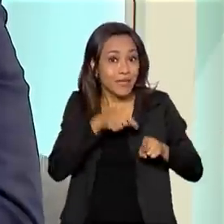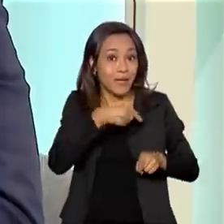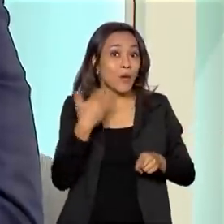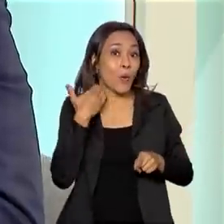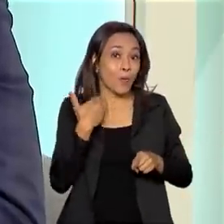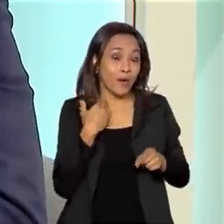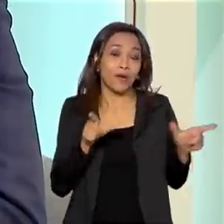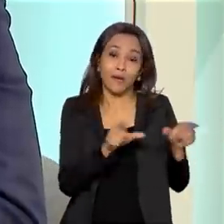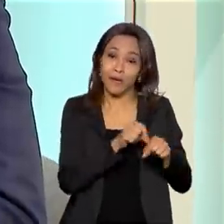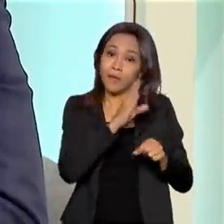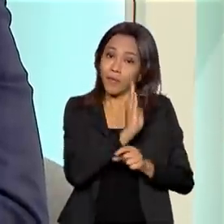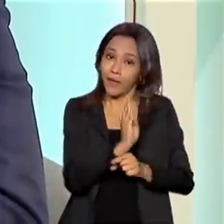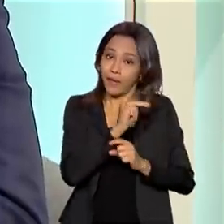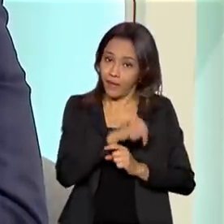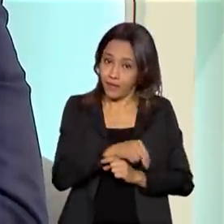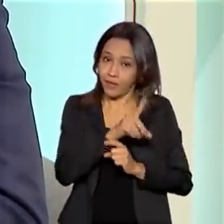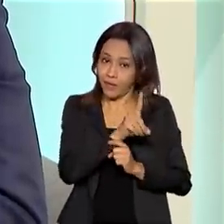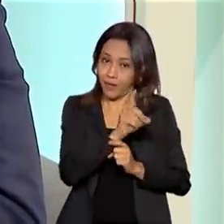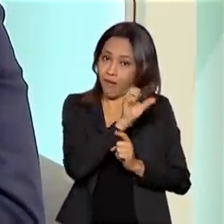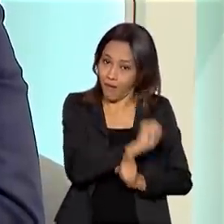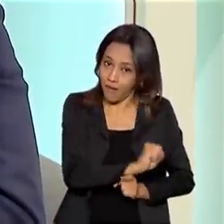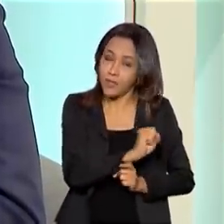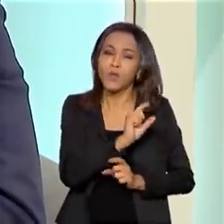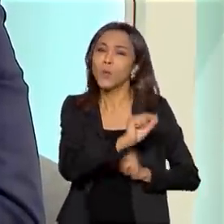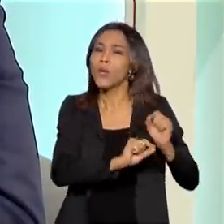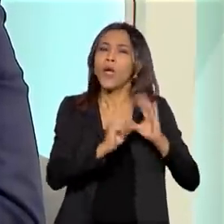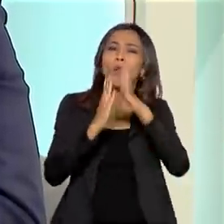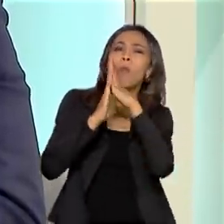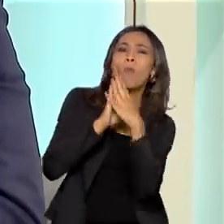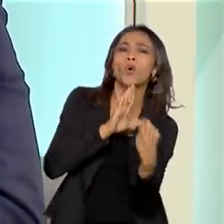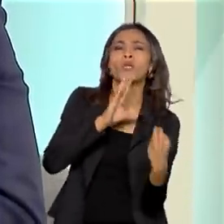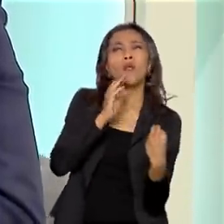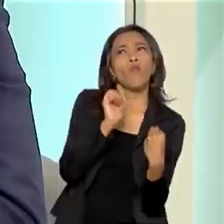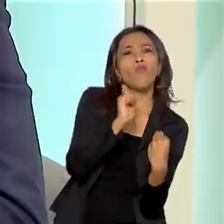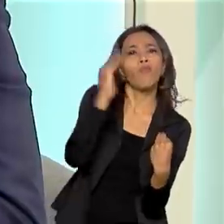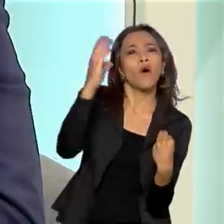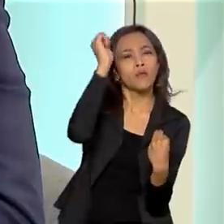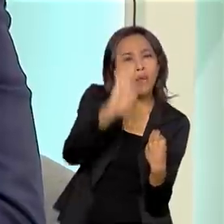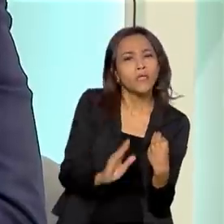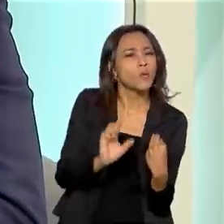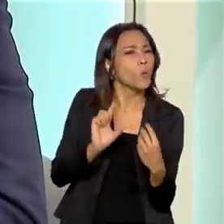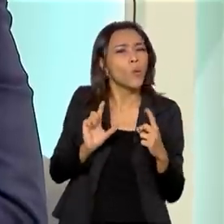seis meses, numa modelagem que já é empregada lá fora. O que é o endowment?